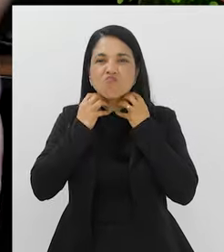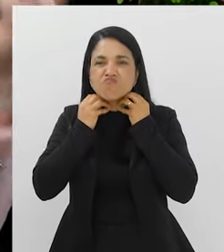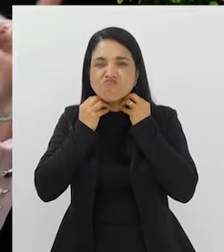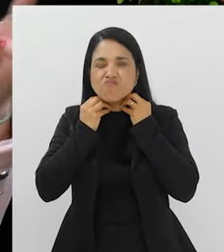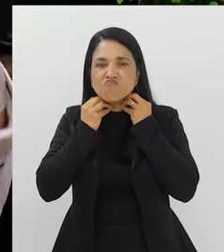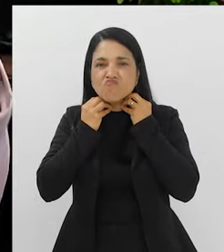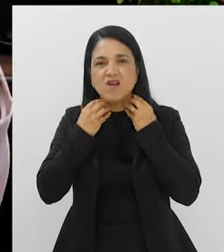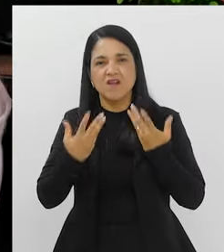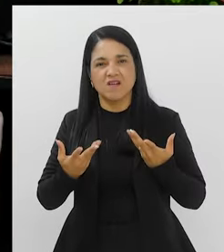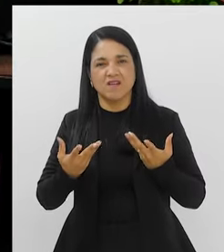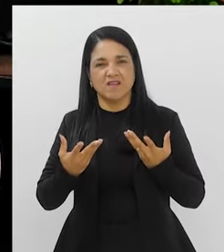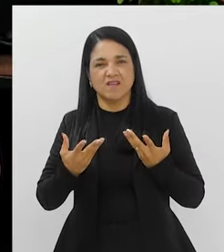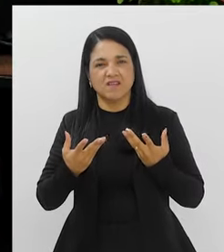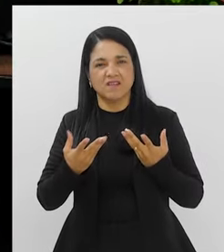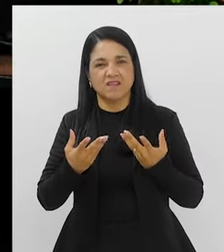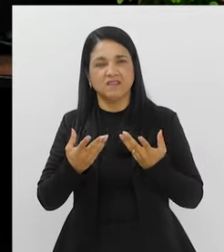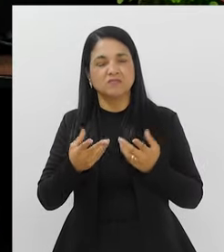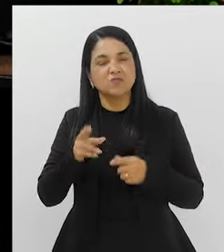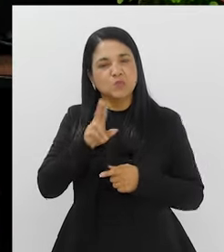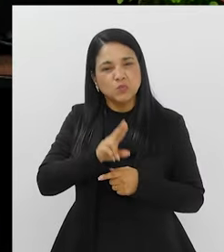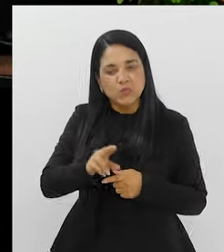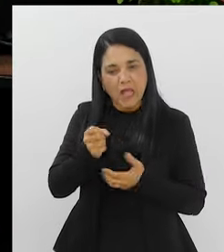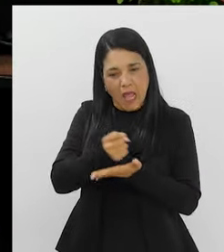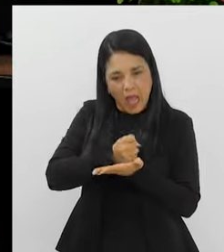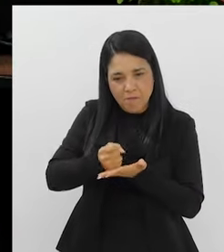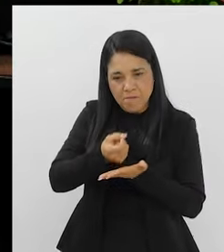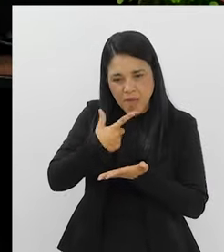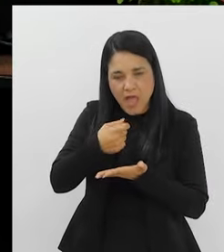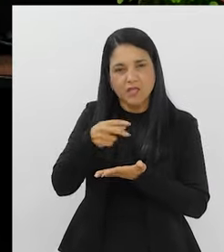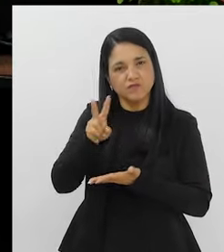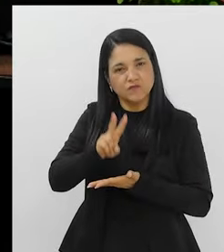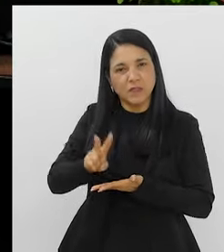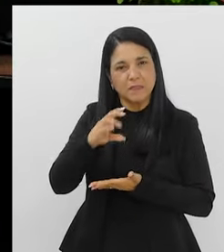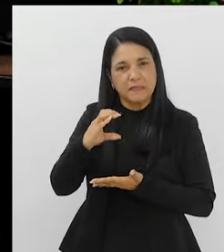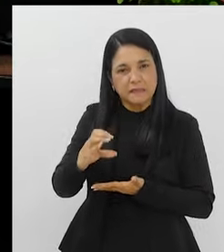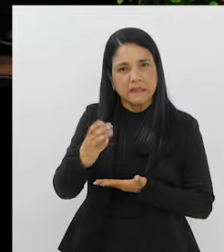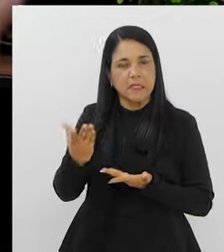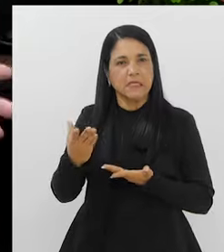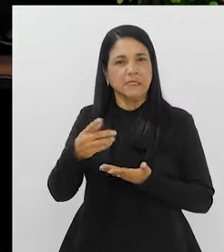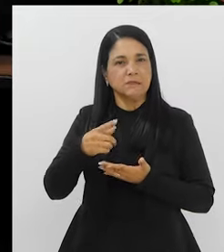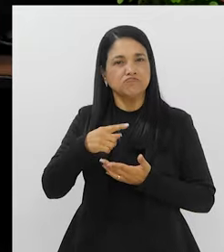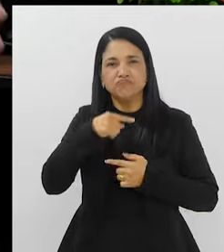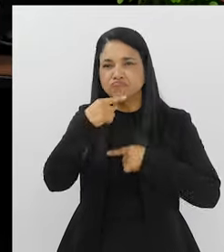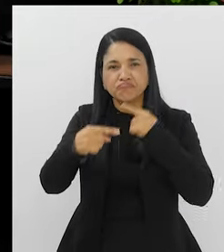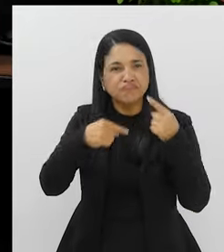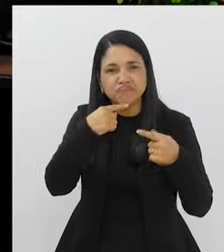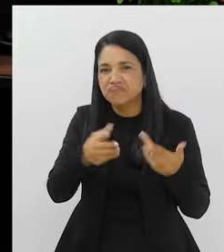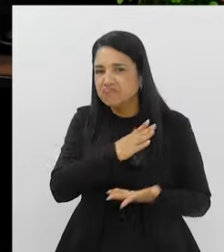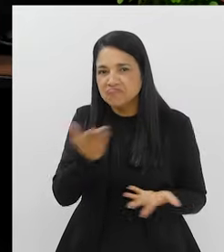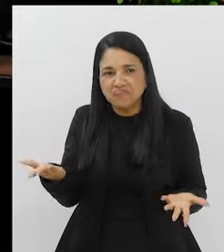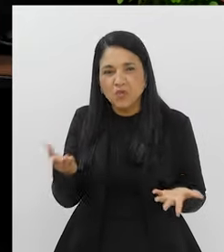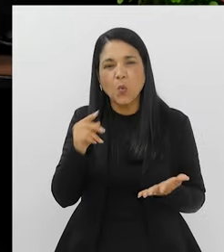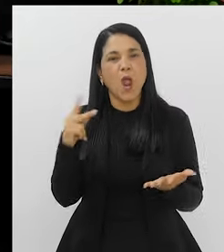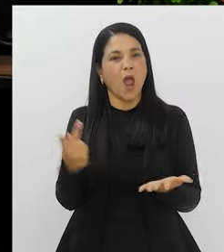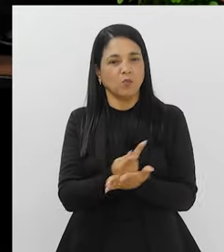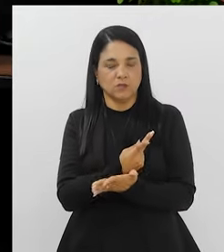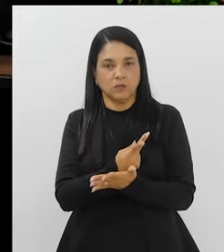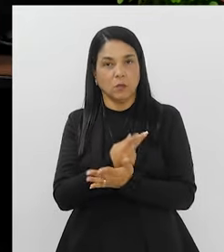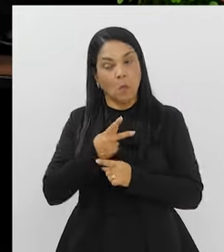amidalite, enfim, mesmo usando vitamina. E no melhor, o que está acontecendo?